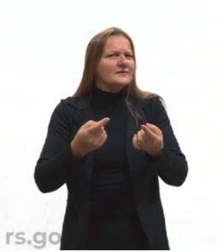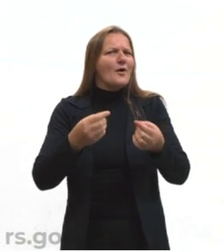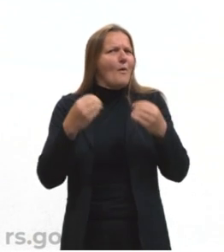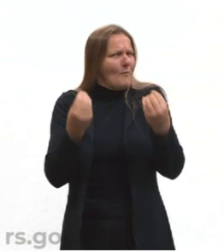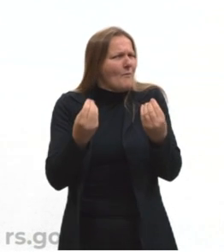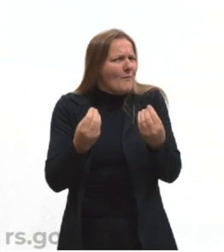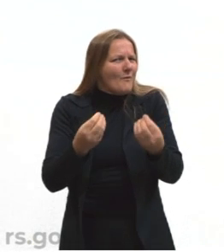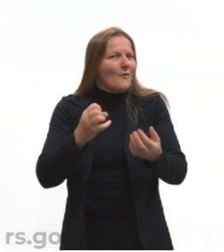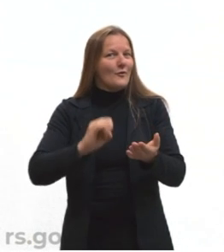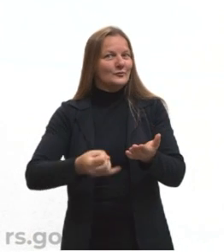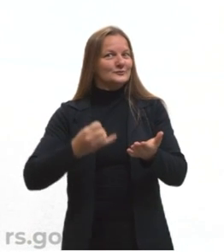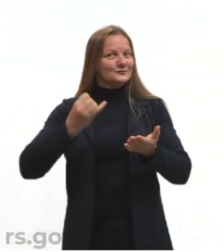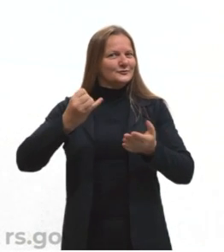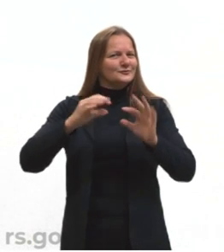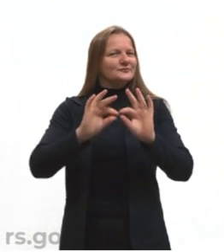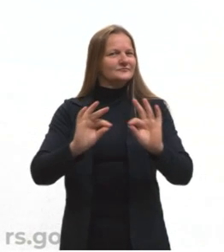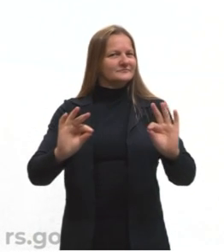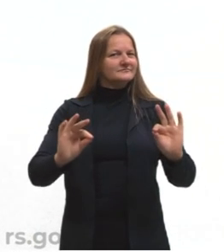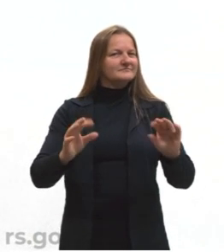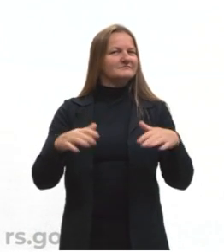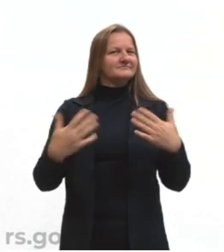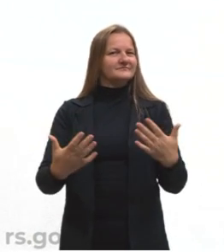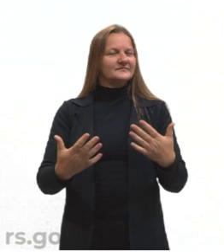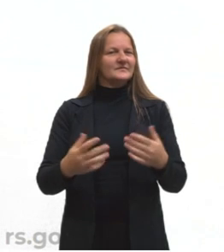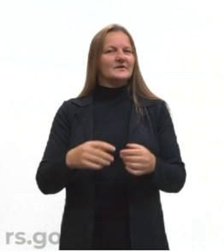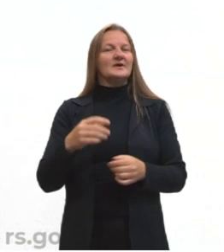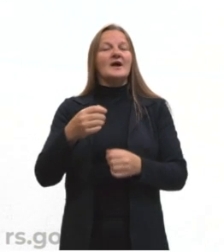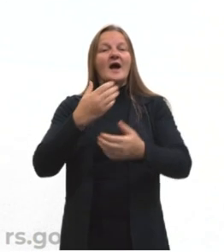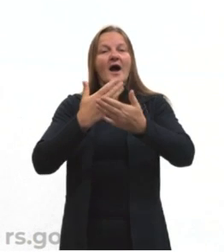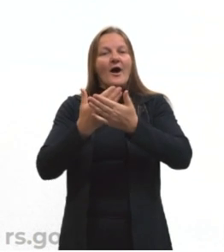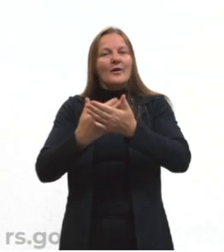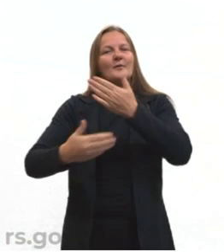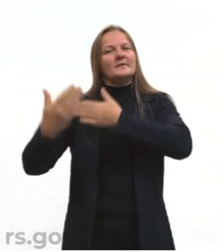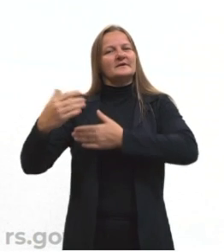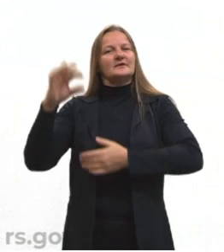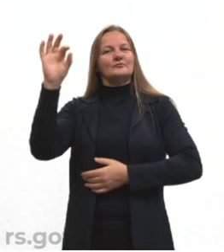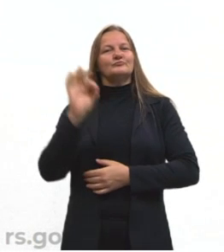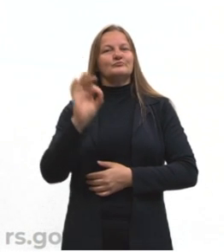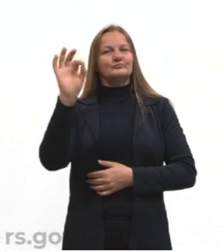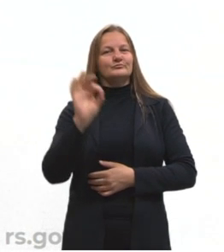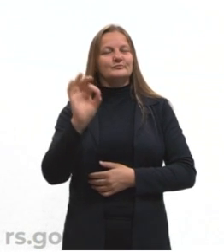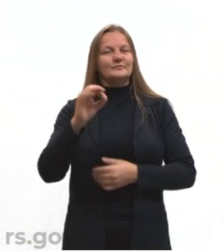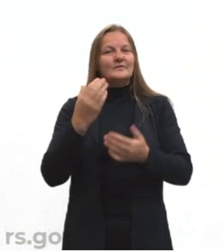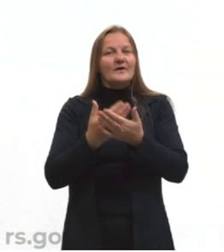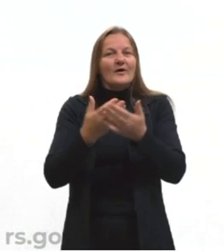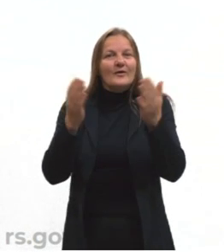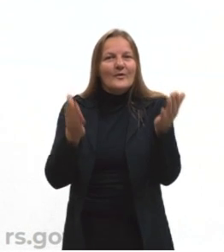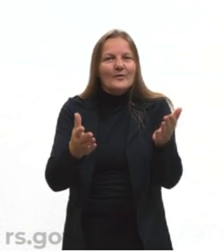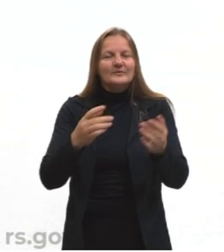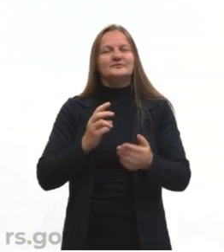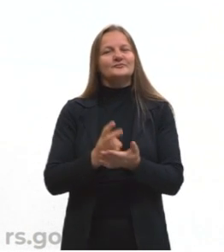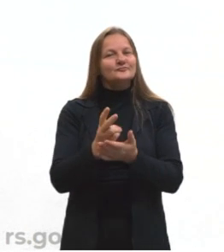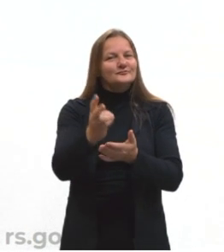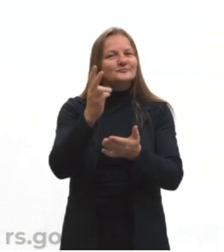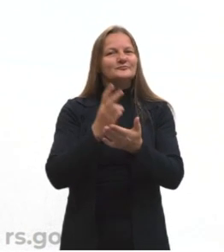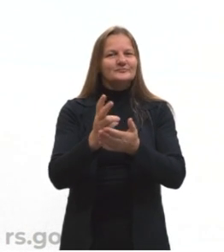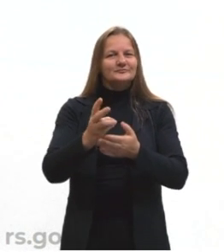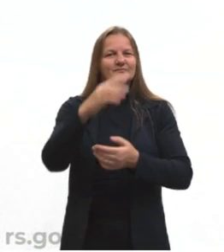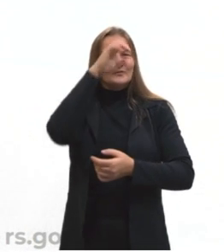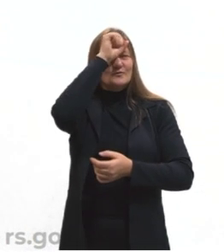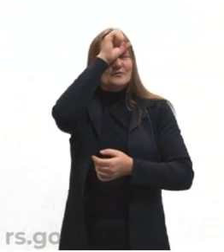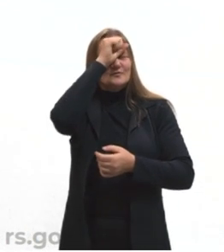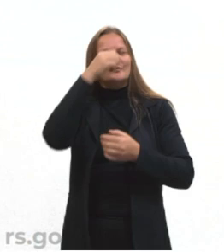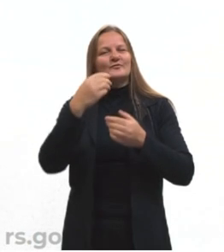Na última aula nós trabalhamos a questão da porcentagem. E na aula de hoje nós vamos dar seguimento ao que nós